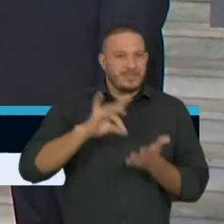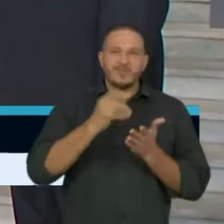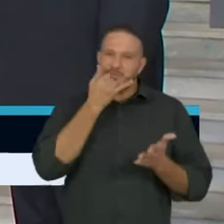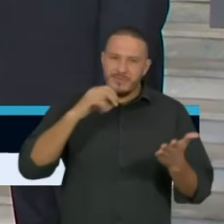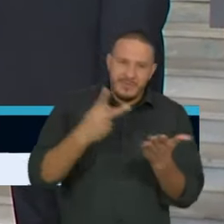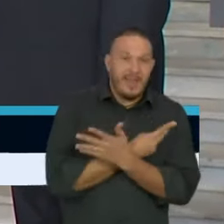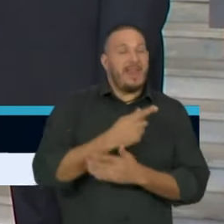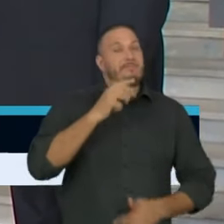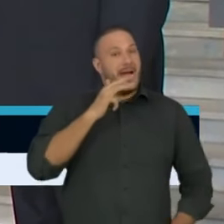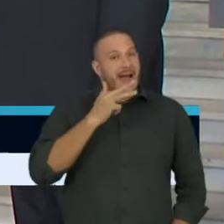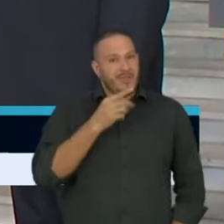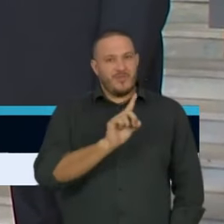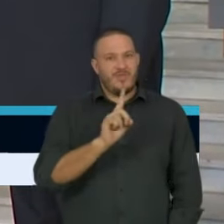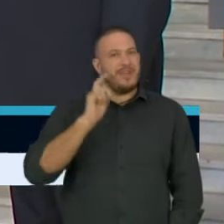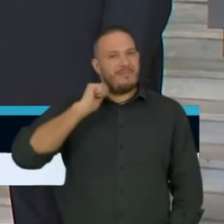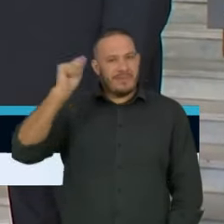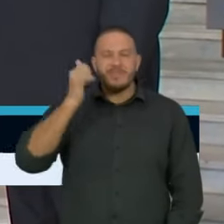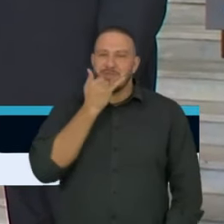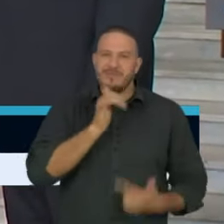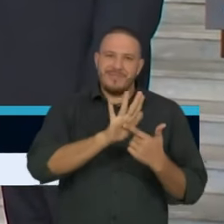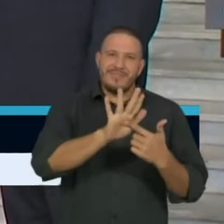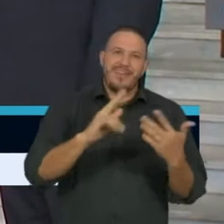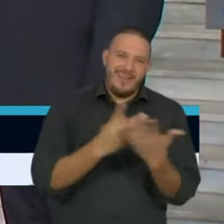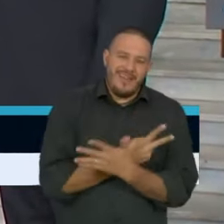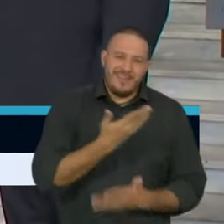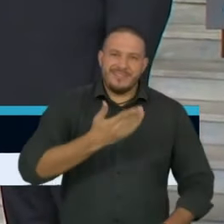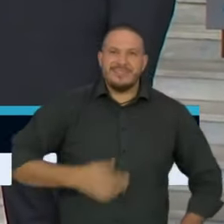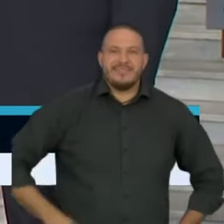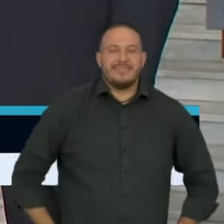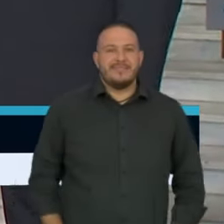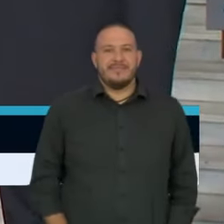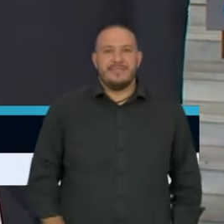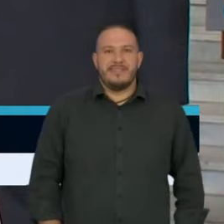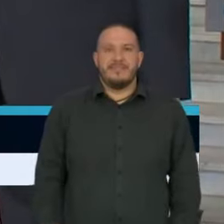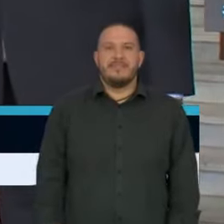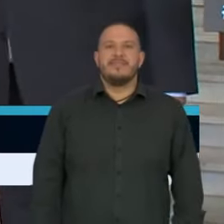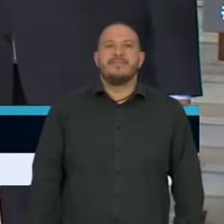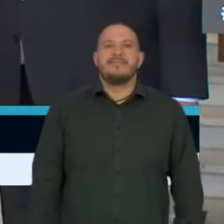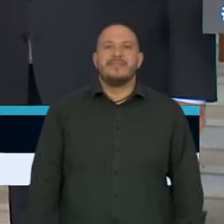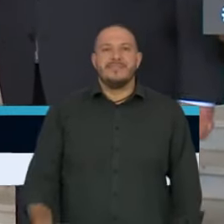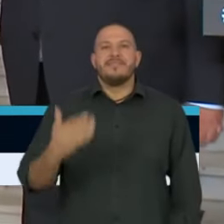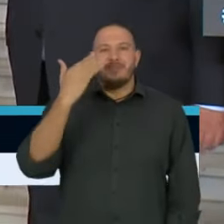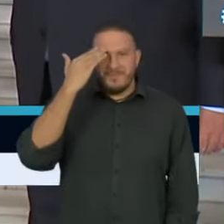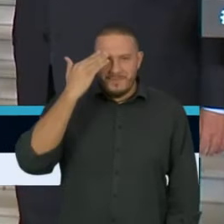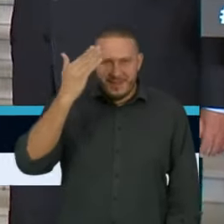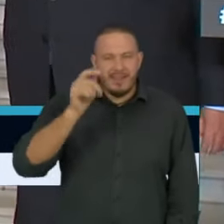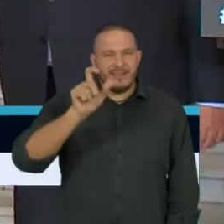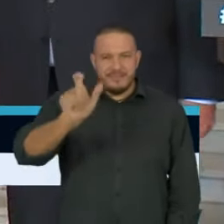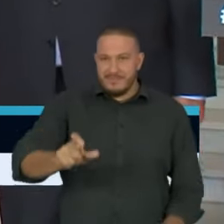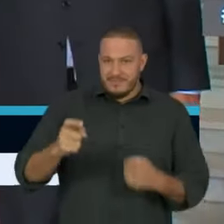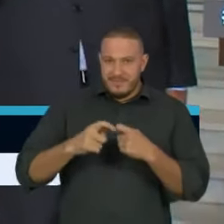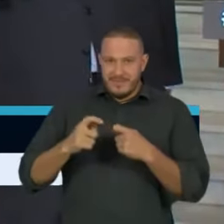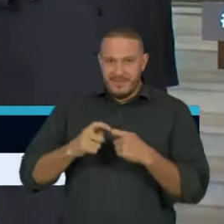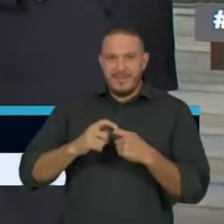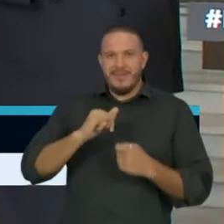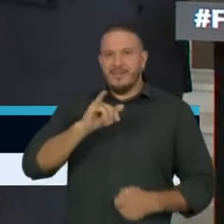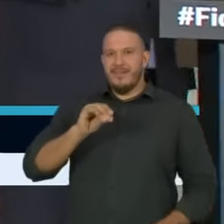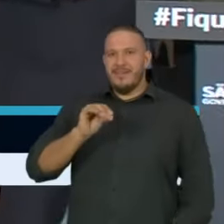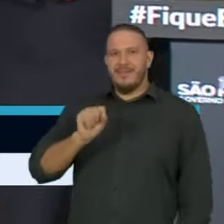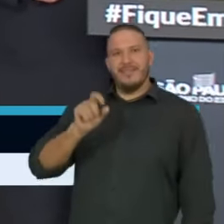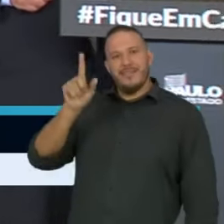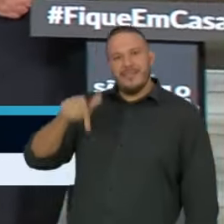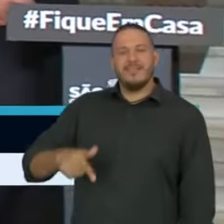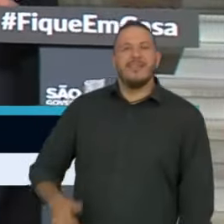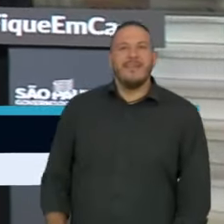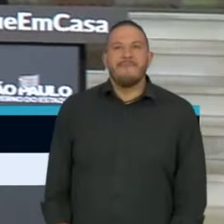de abril, o que está indicado ali no slide. Bem, obrigado, doutor Guerma. Governador. Pois